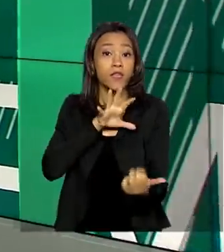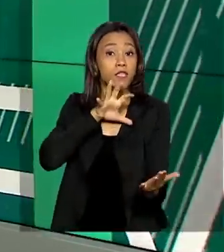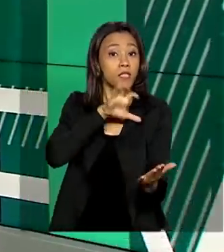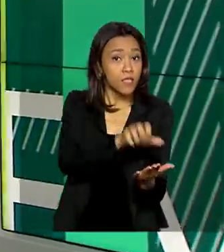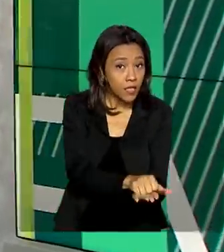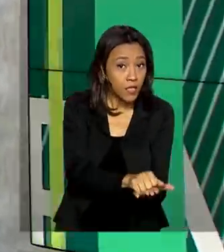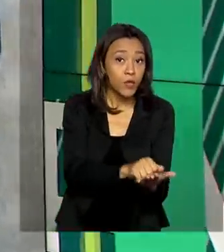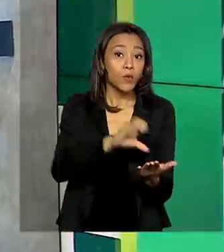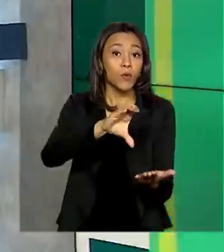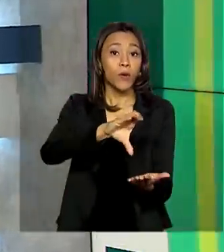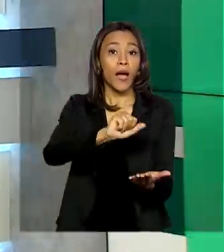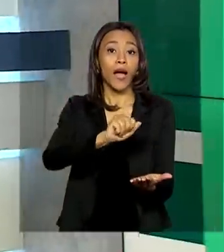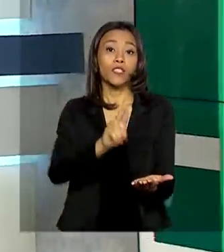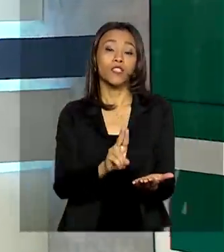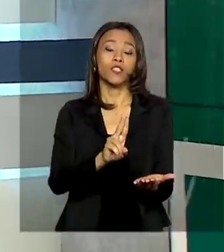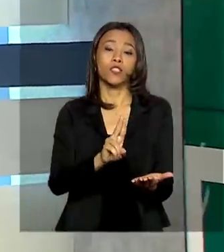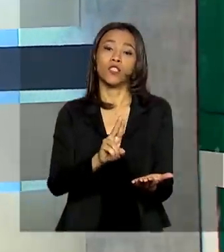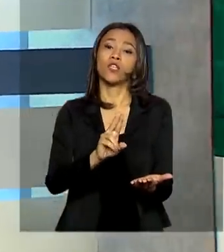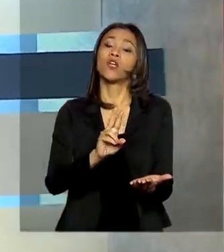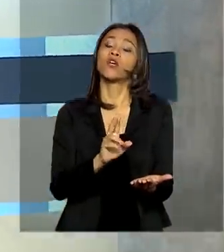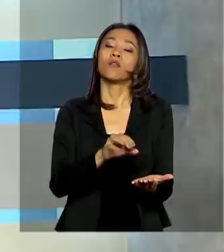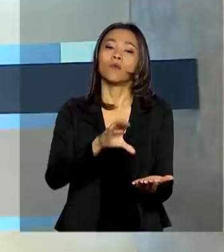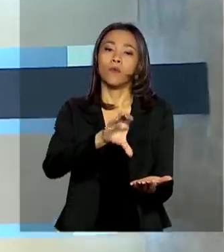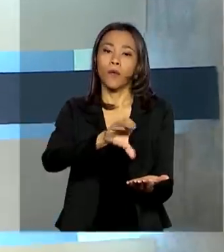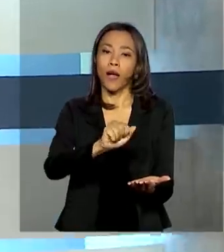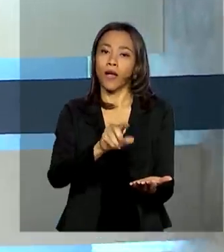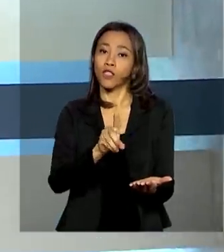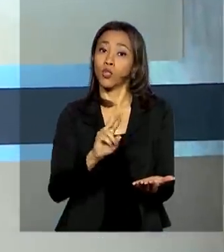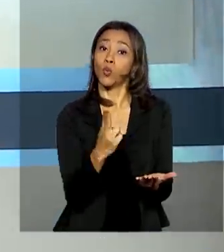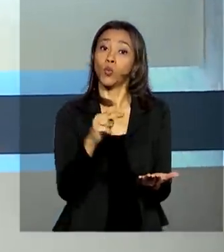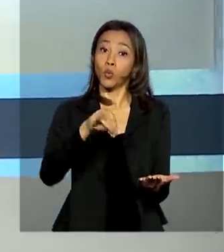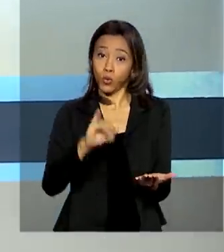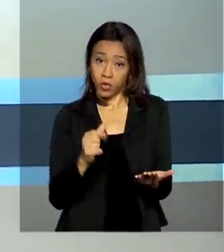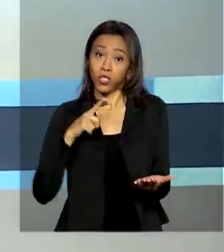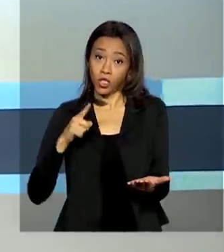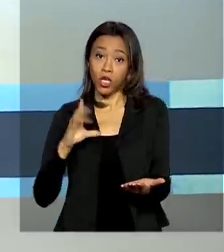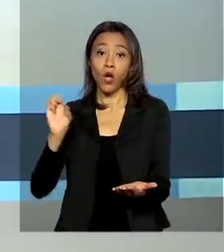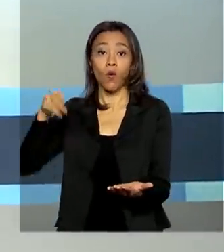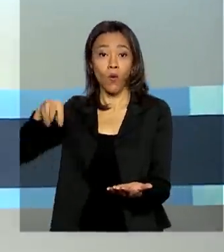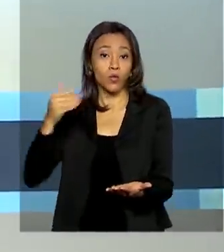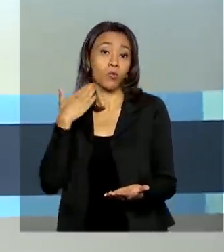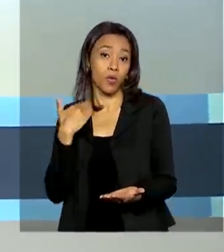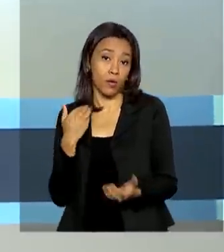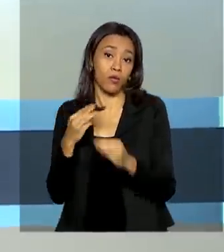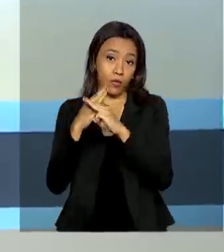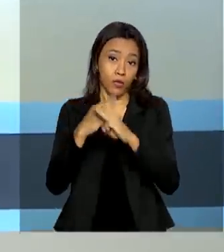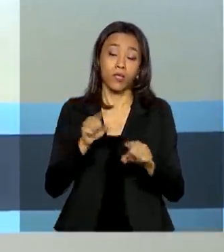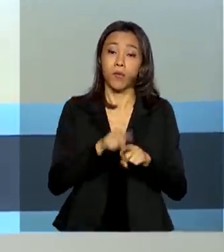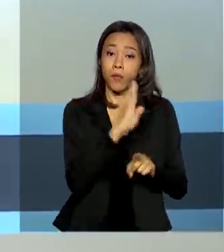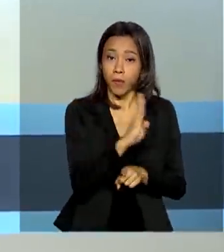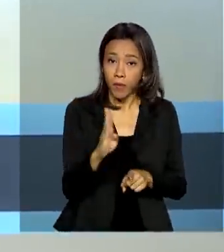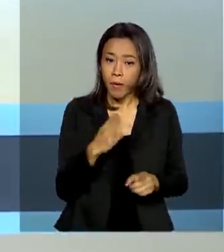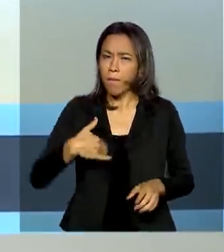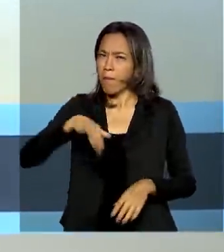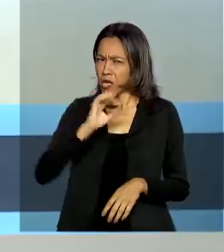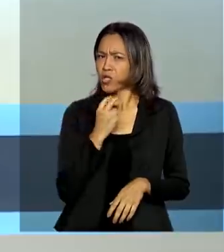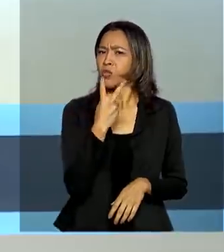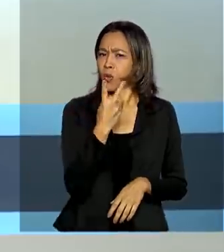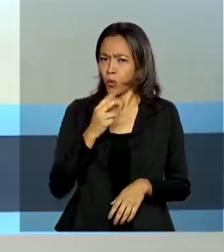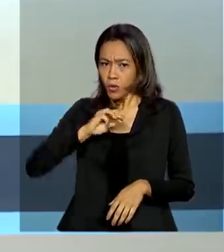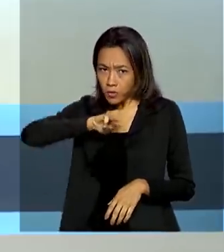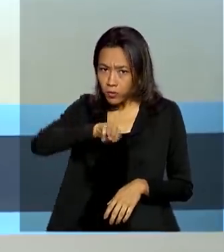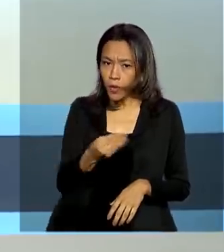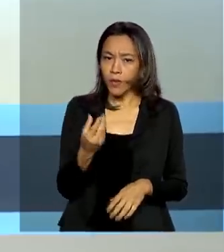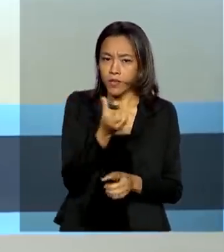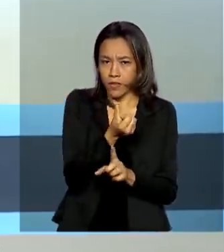incluídos no Bolsa Família e que tinham conta na Caixa ou Banco do Brasil. Só no primeiro dia de pagamento, mais de 2 milhões e 600